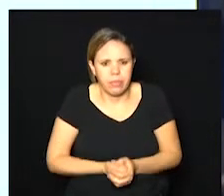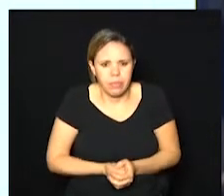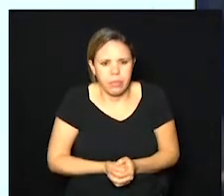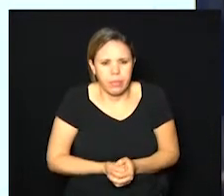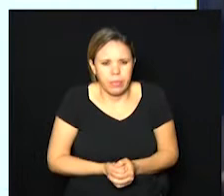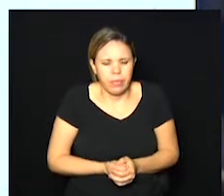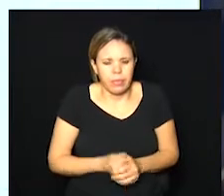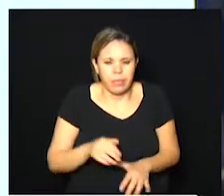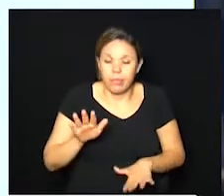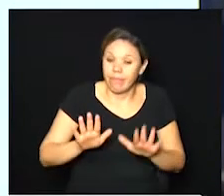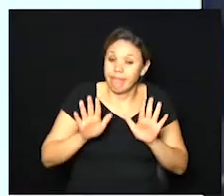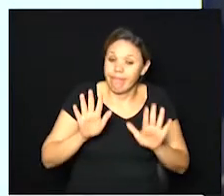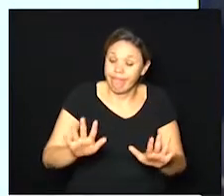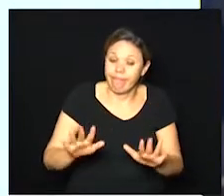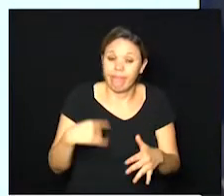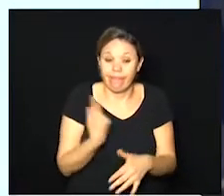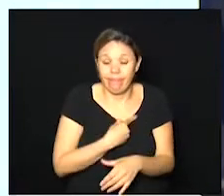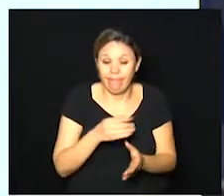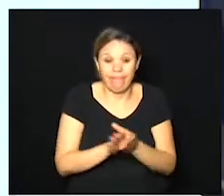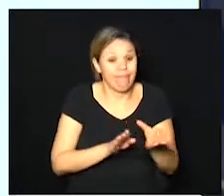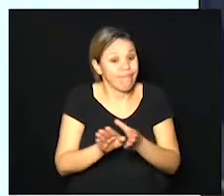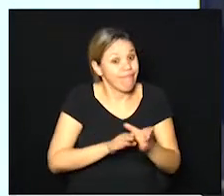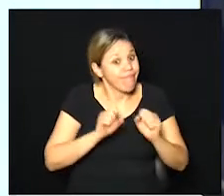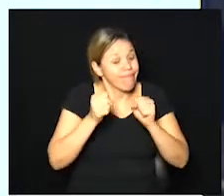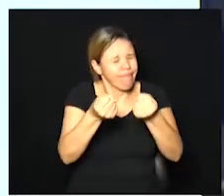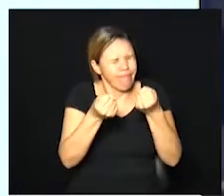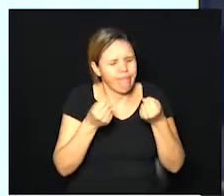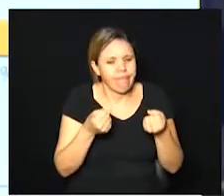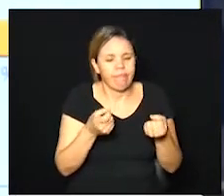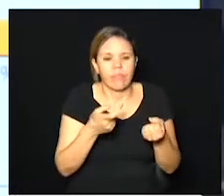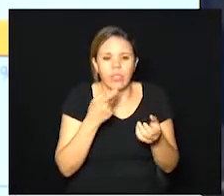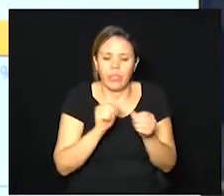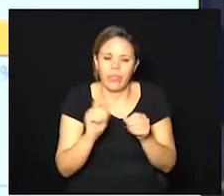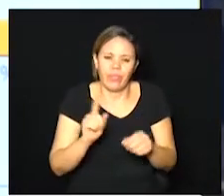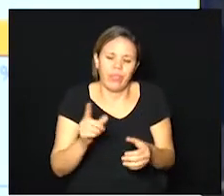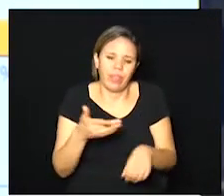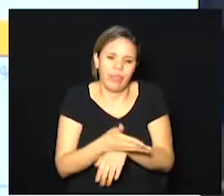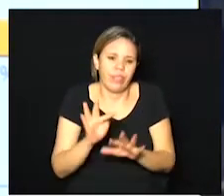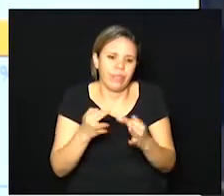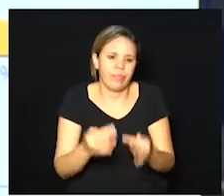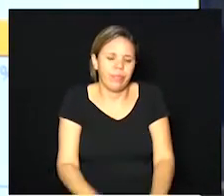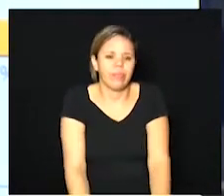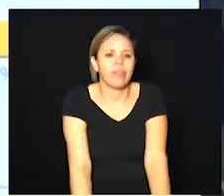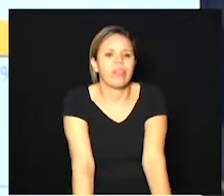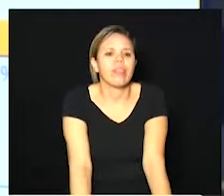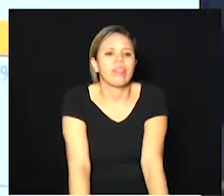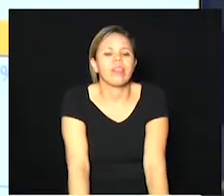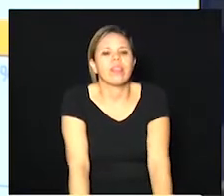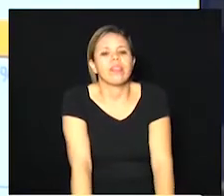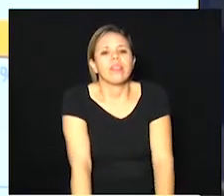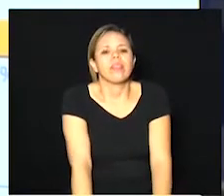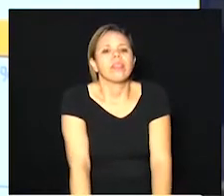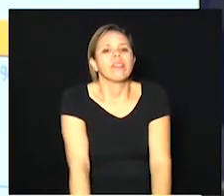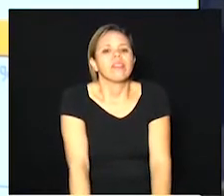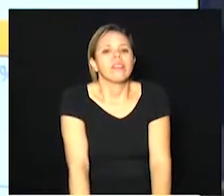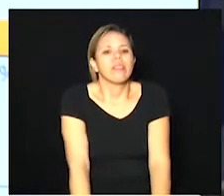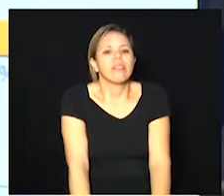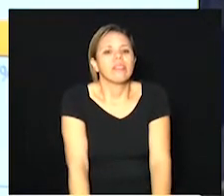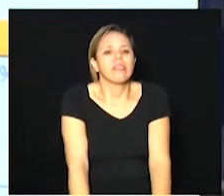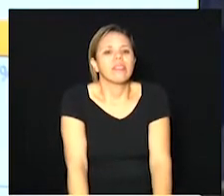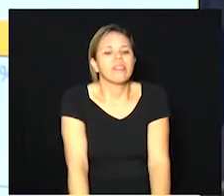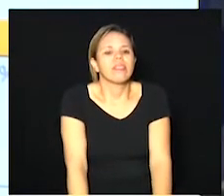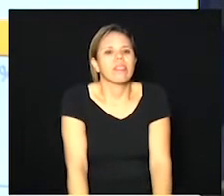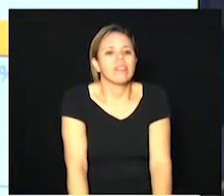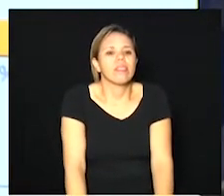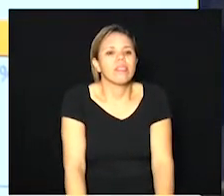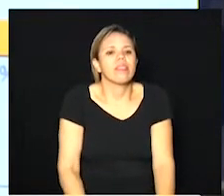das recomendações muito fortes nossa para que isso não fosse feito bom aqui nós vamos para